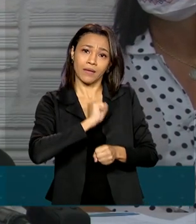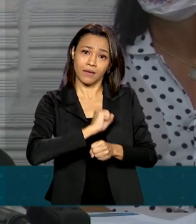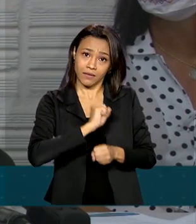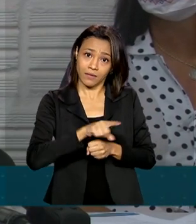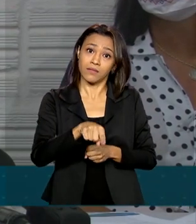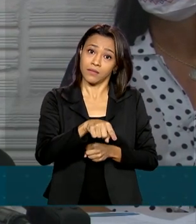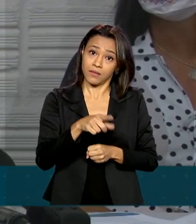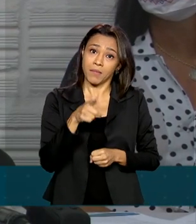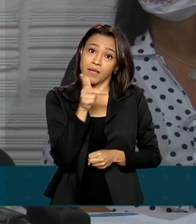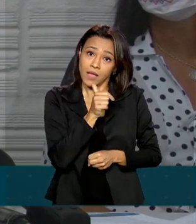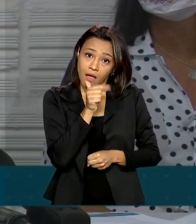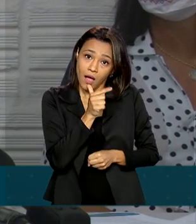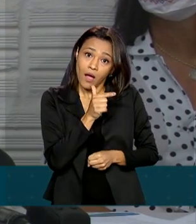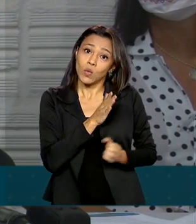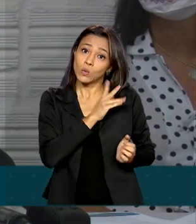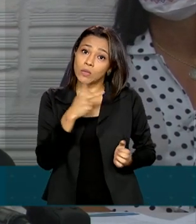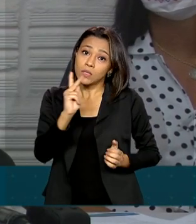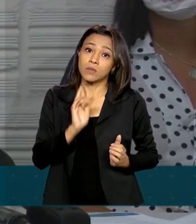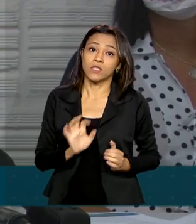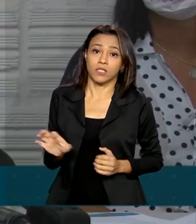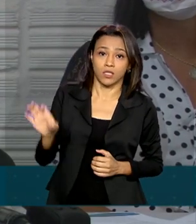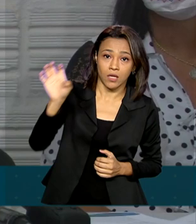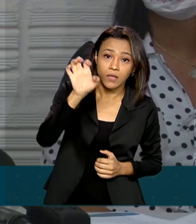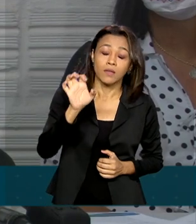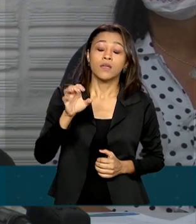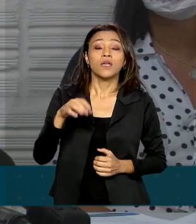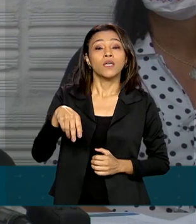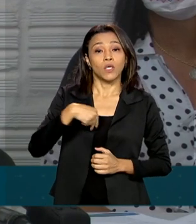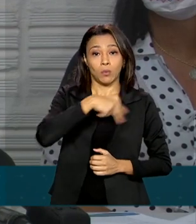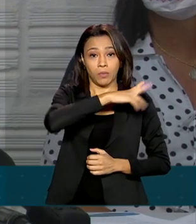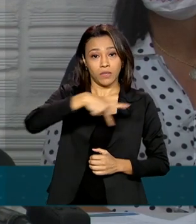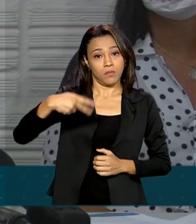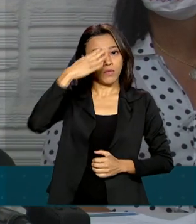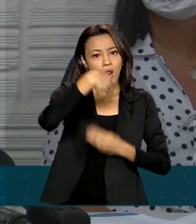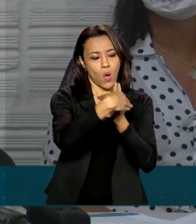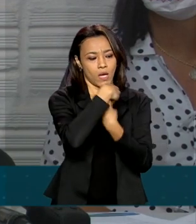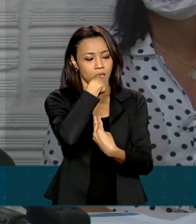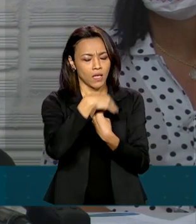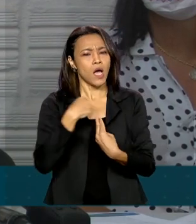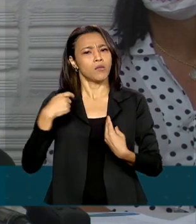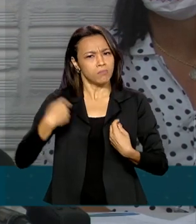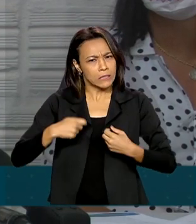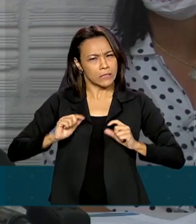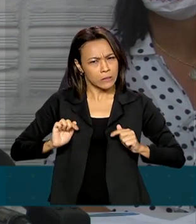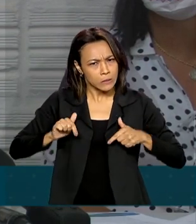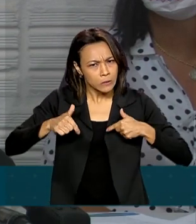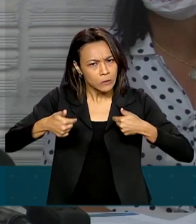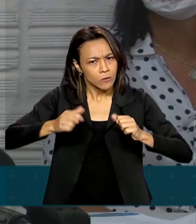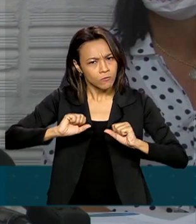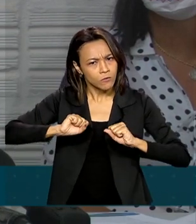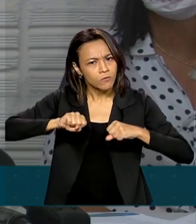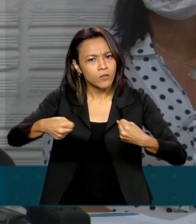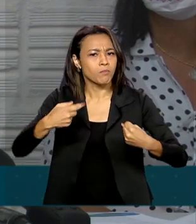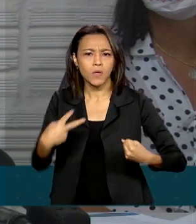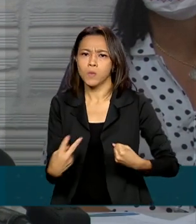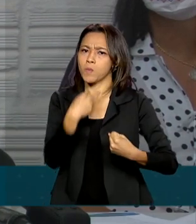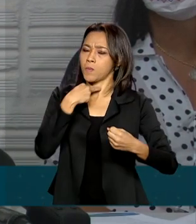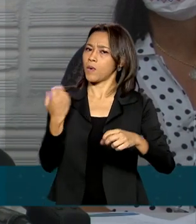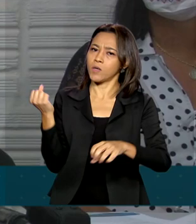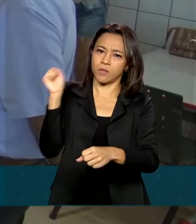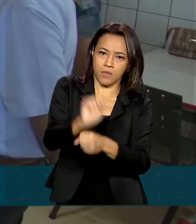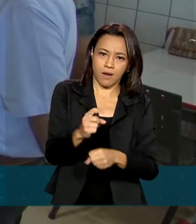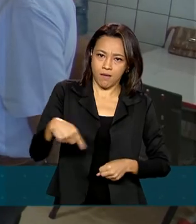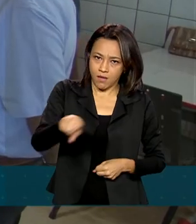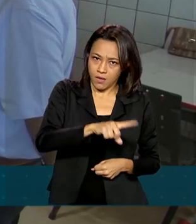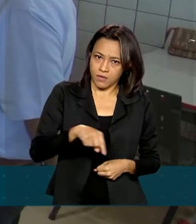transposição, e o presidente ter nos orientado que façamos todos os esforços para não paralisar essas obras hídricas tão